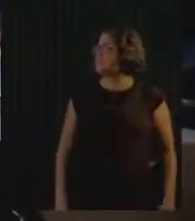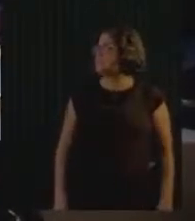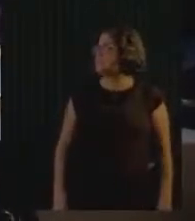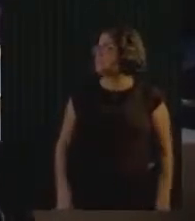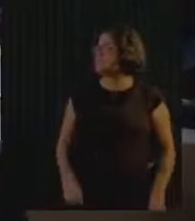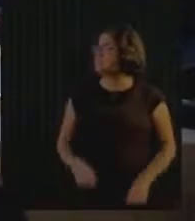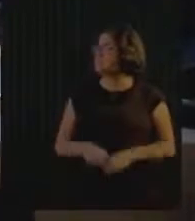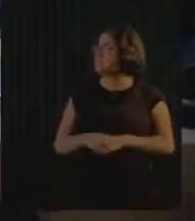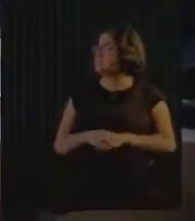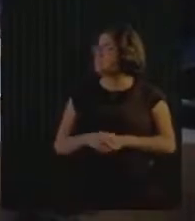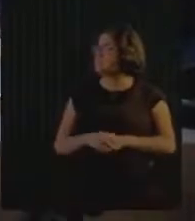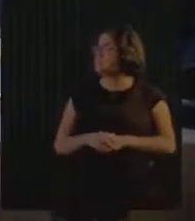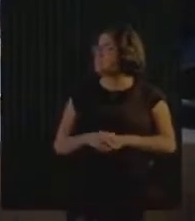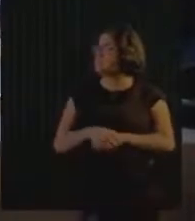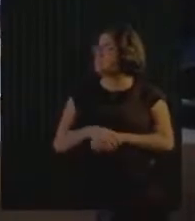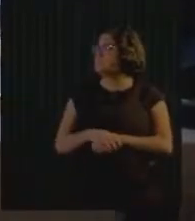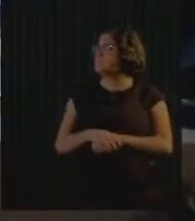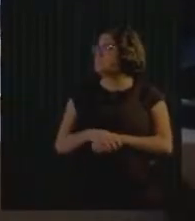Obrigado. Obrigado.